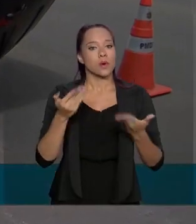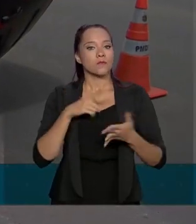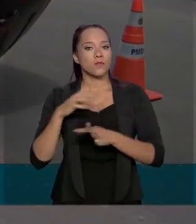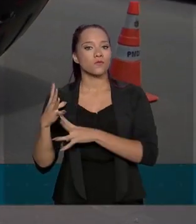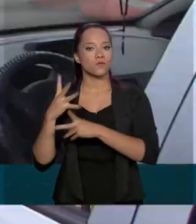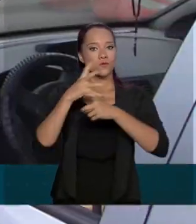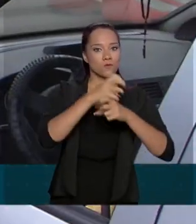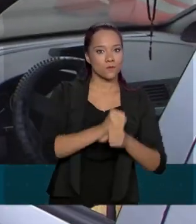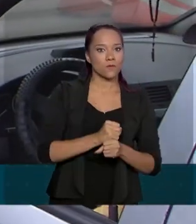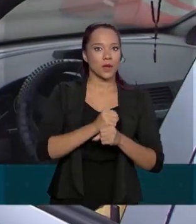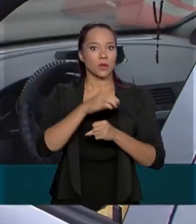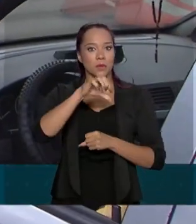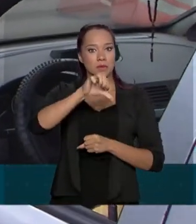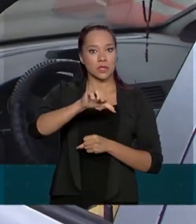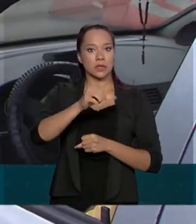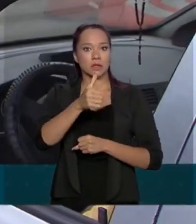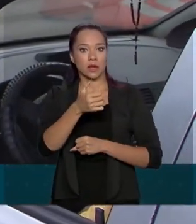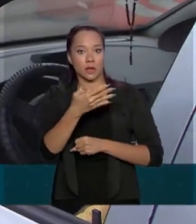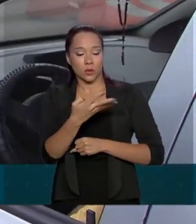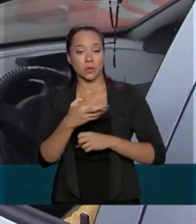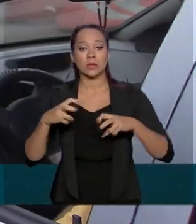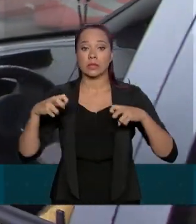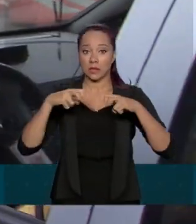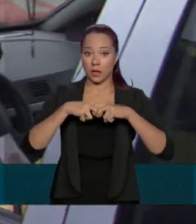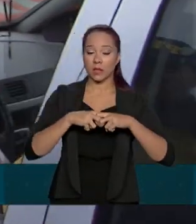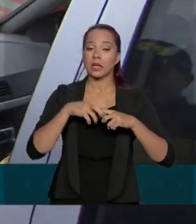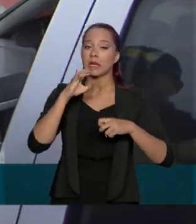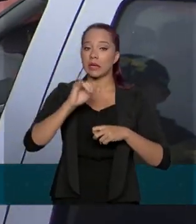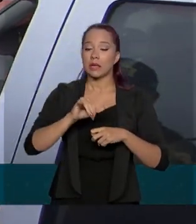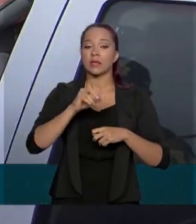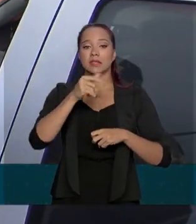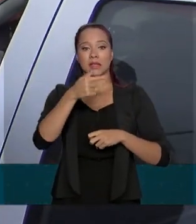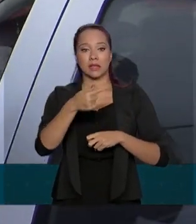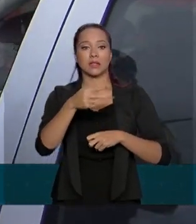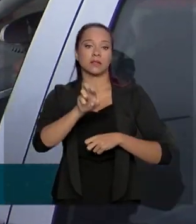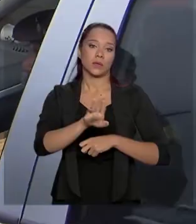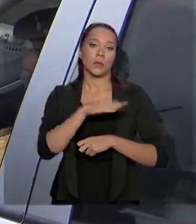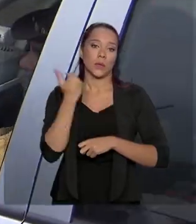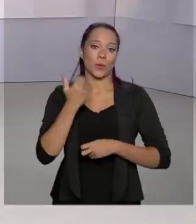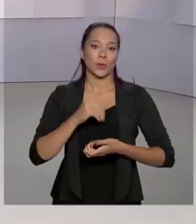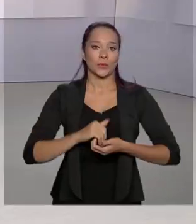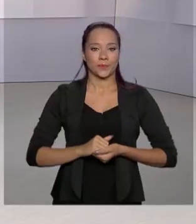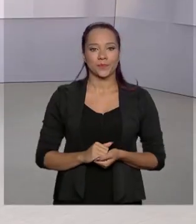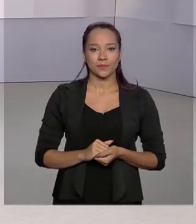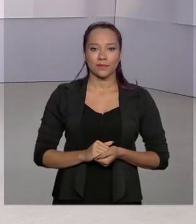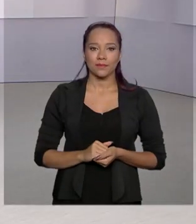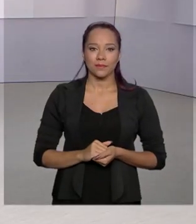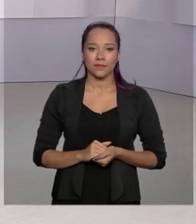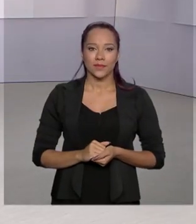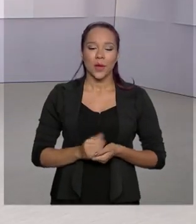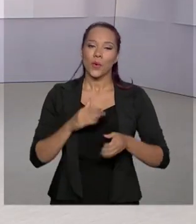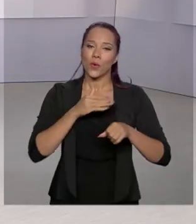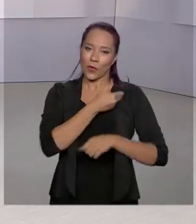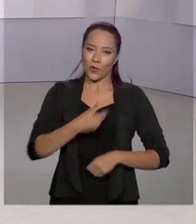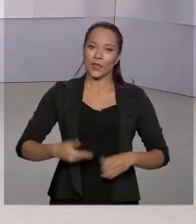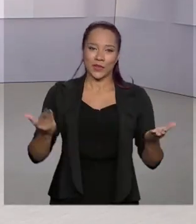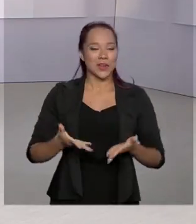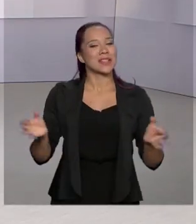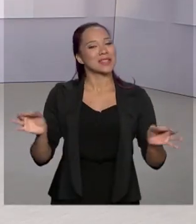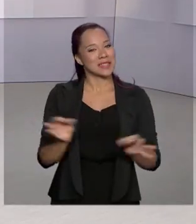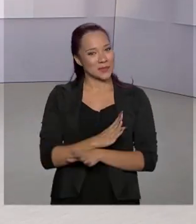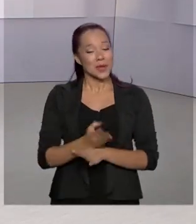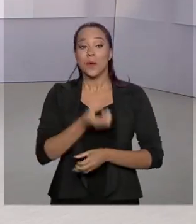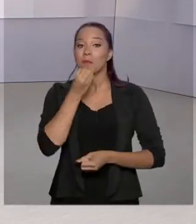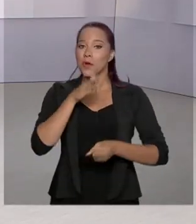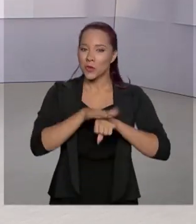contabilizados 914 acidentes e 75 óbitos. O governo agora termina aqui.